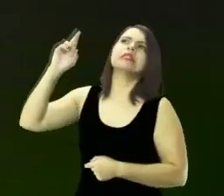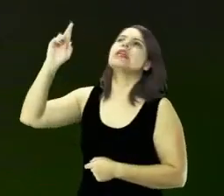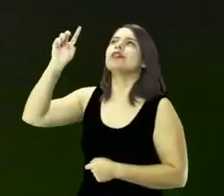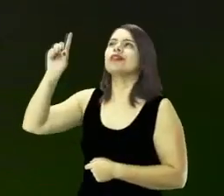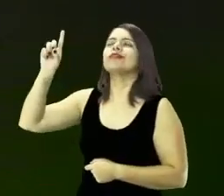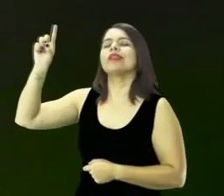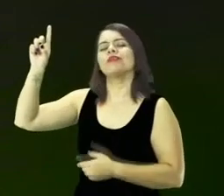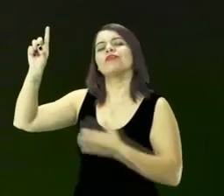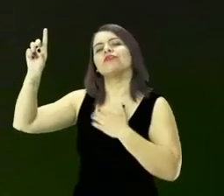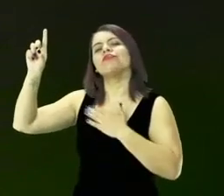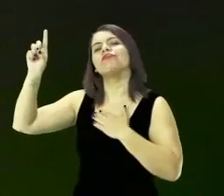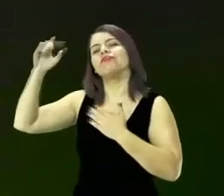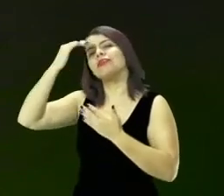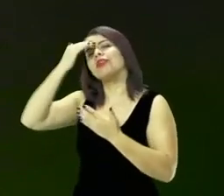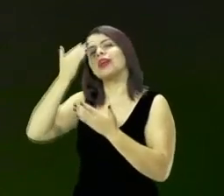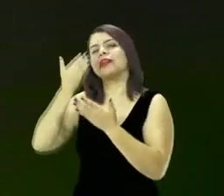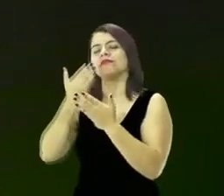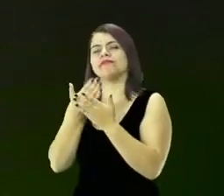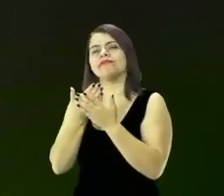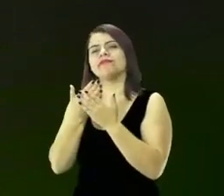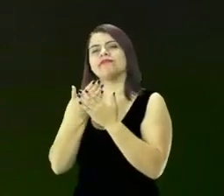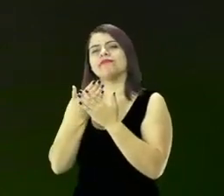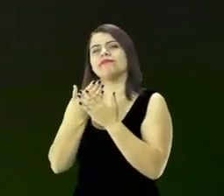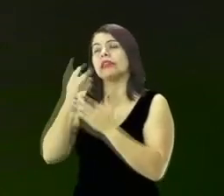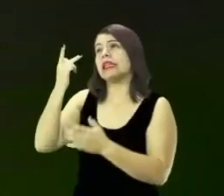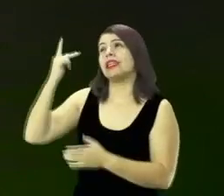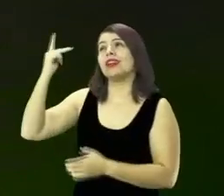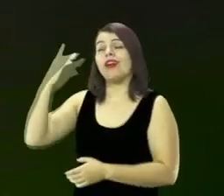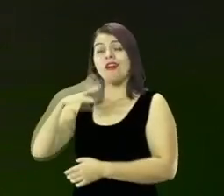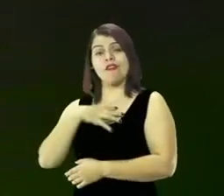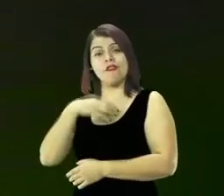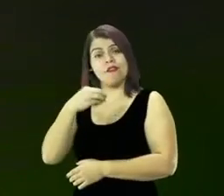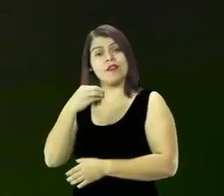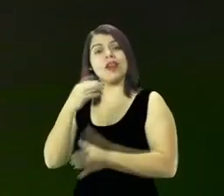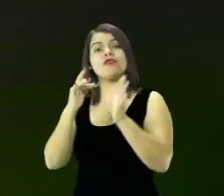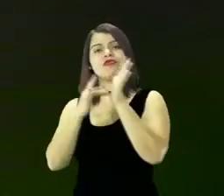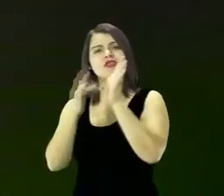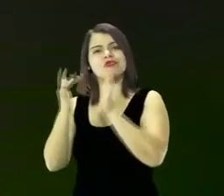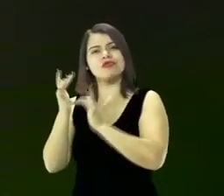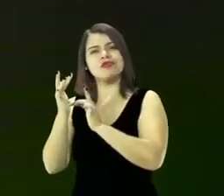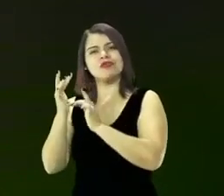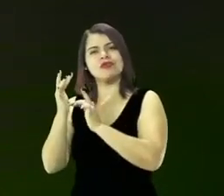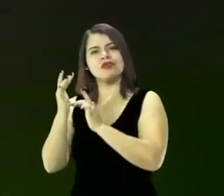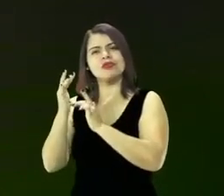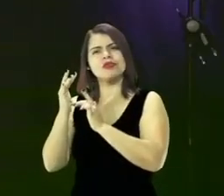eu creio que o teu filho Jesus foi enviado